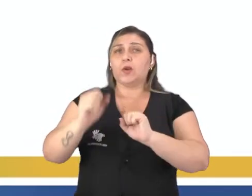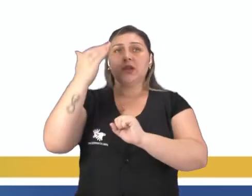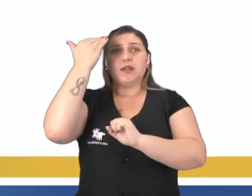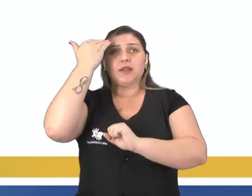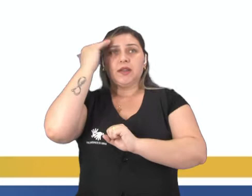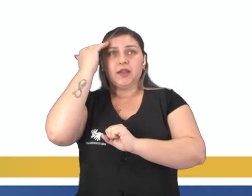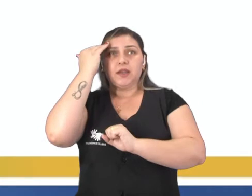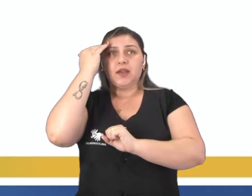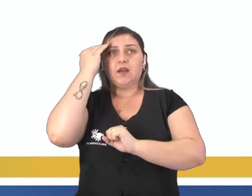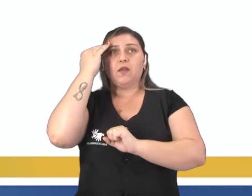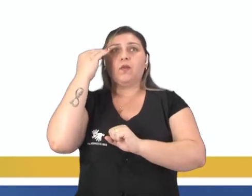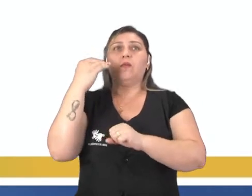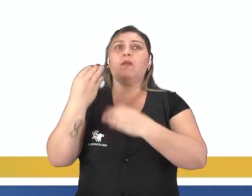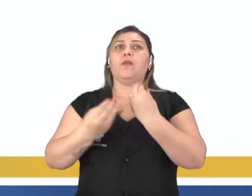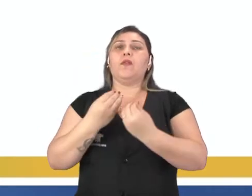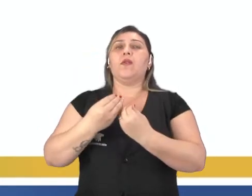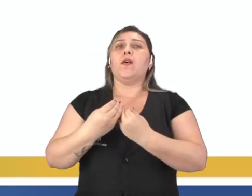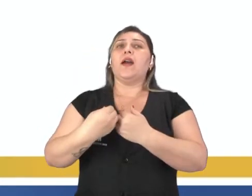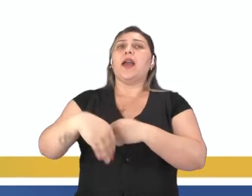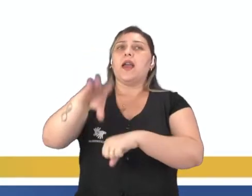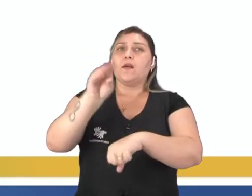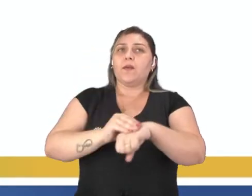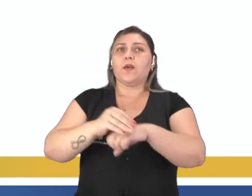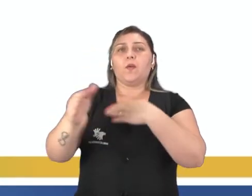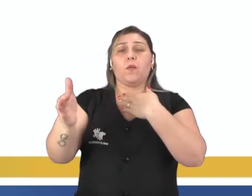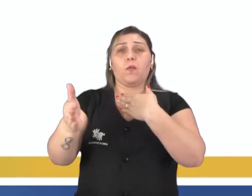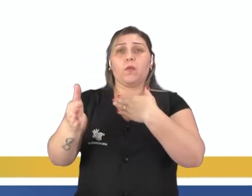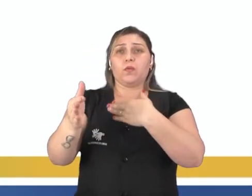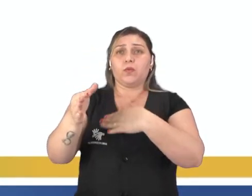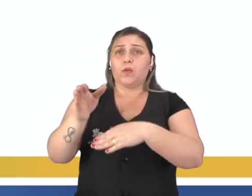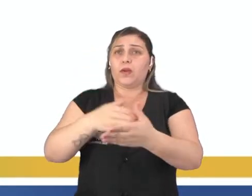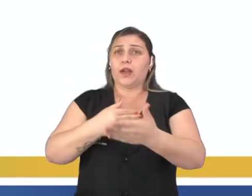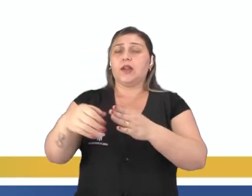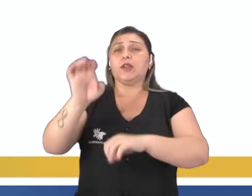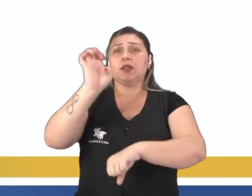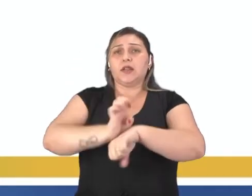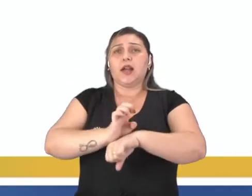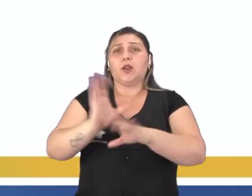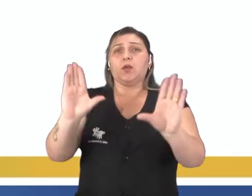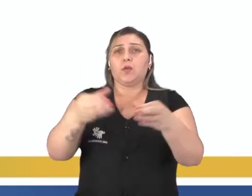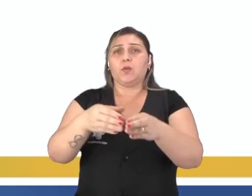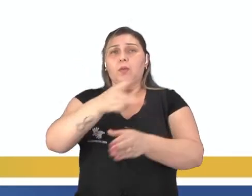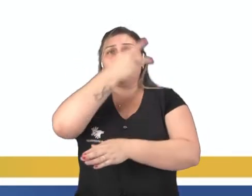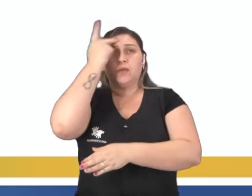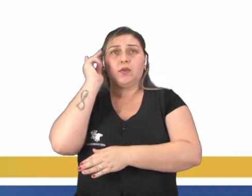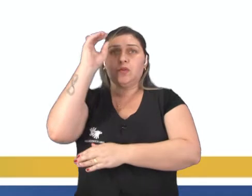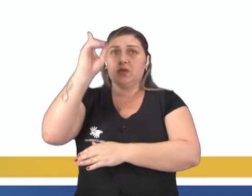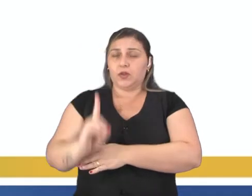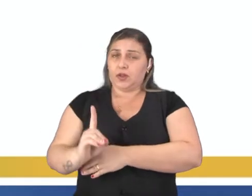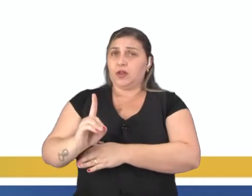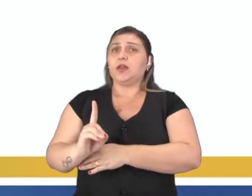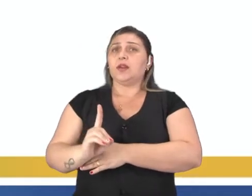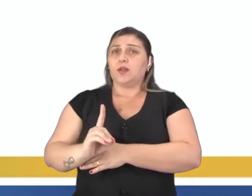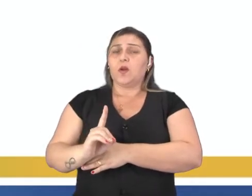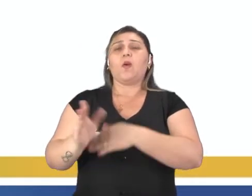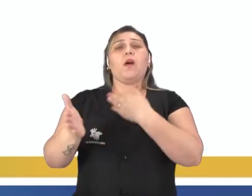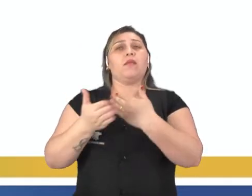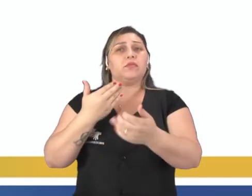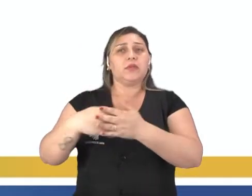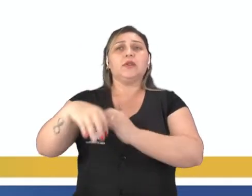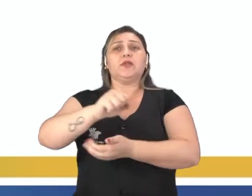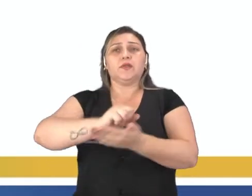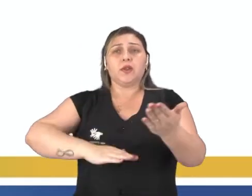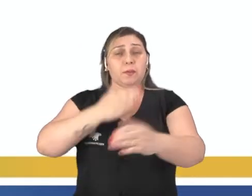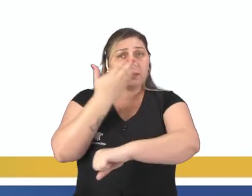interpretada como o reconhecimento a qualquer Estado, grupo ou pessoa do direito de exercer qualquer atividade ou